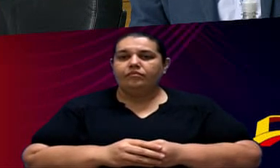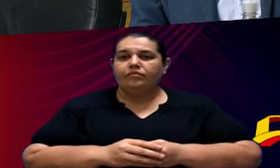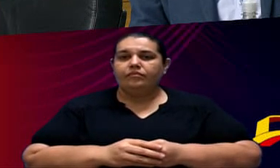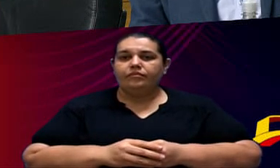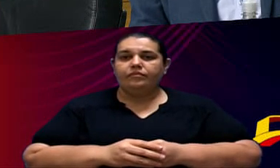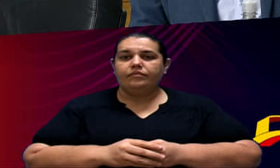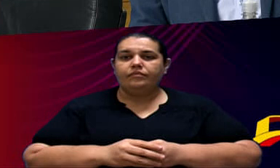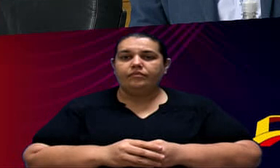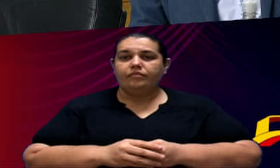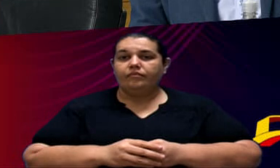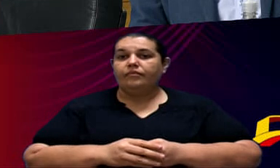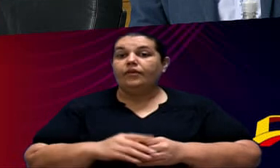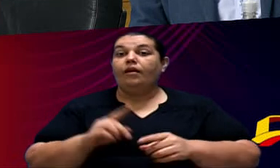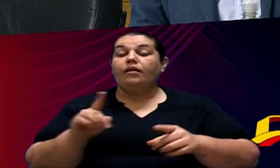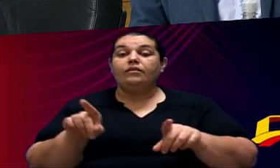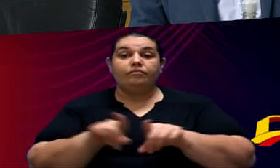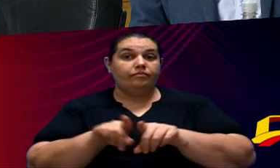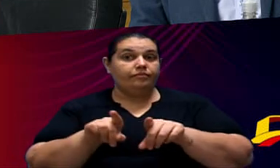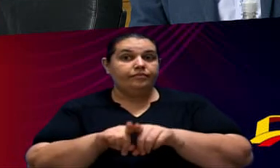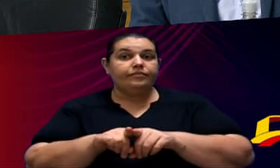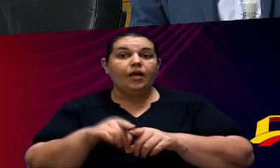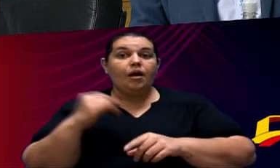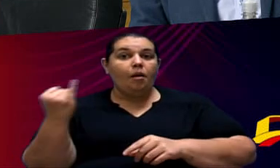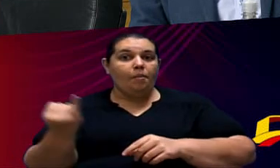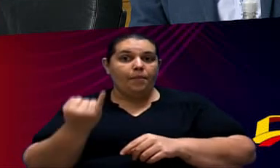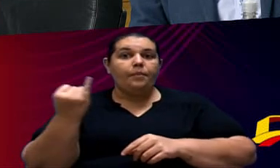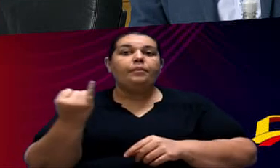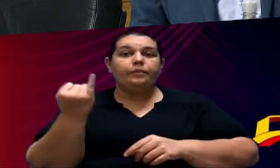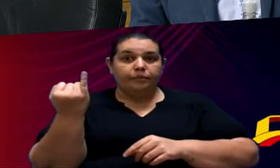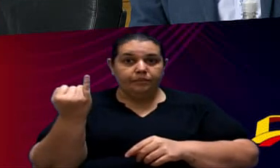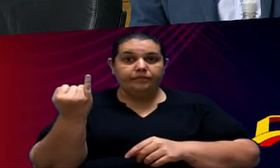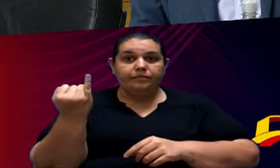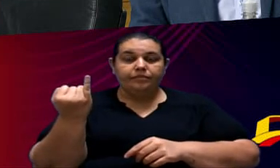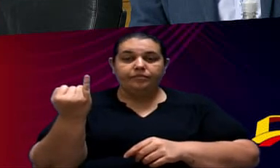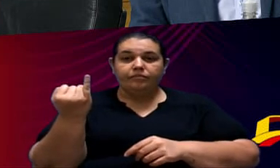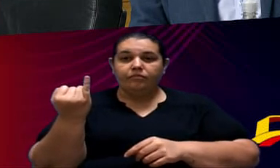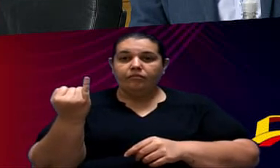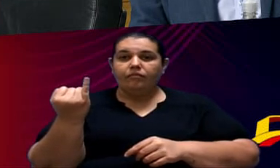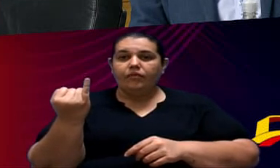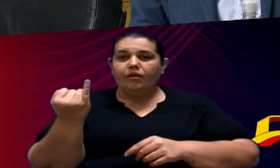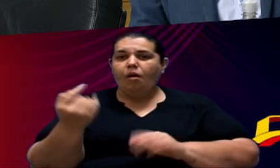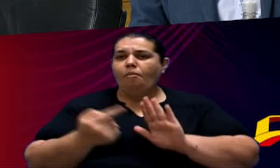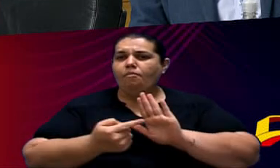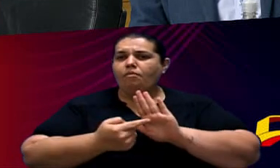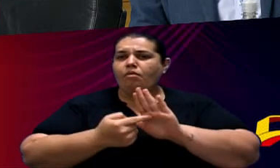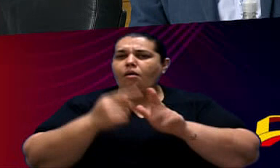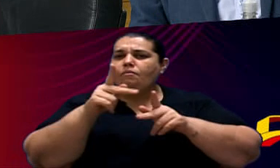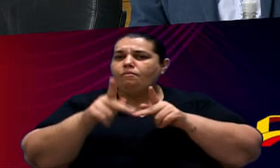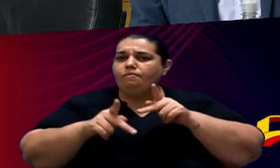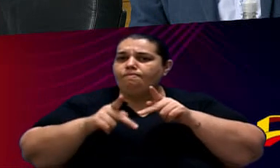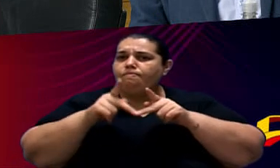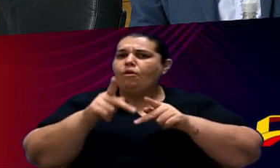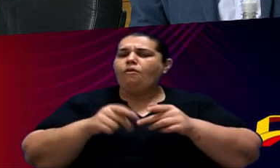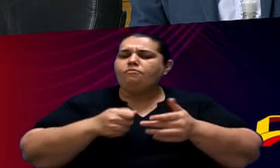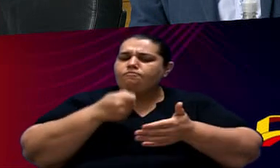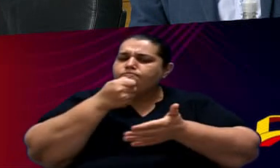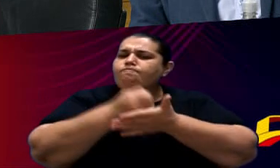De fato É muito Importante Essas Manifestações Por que